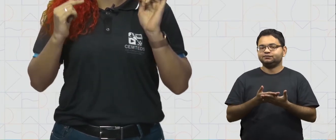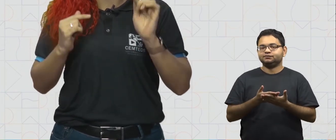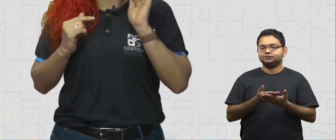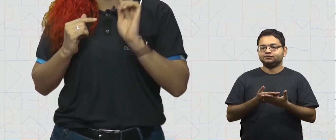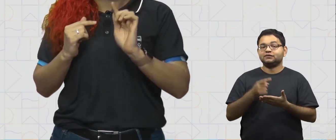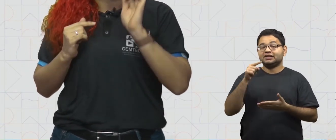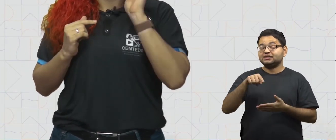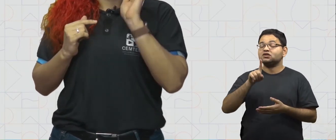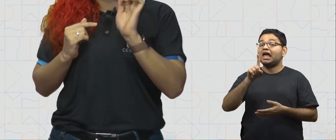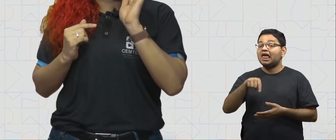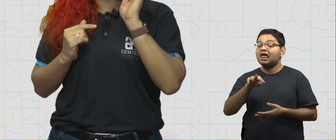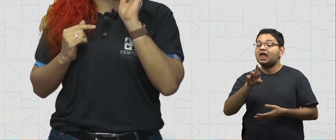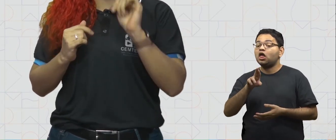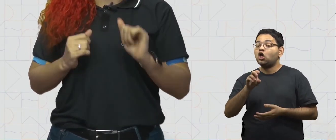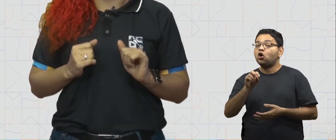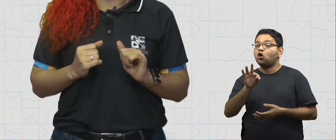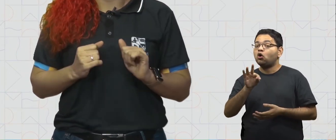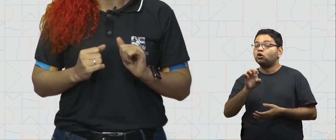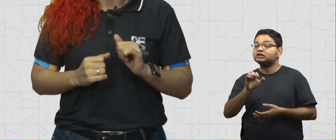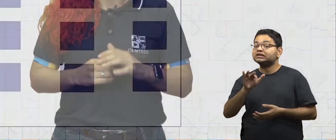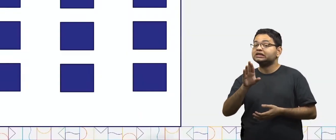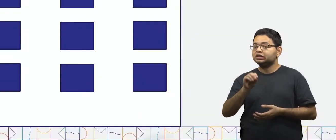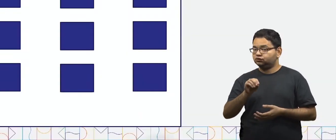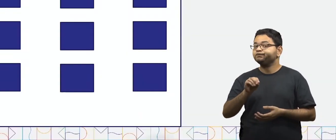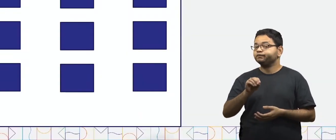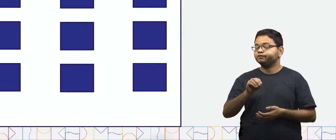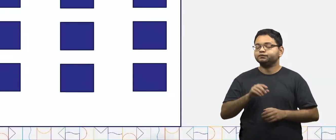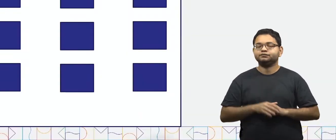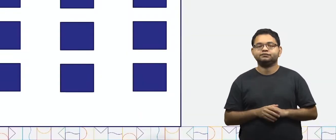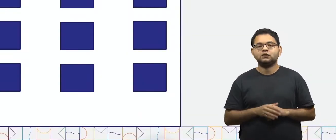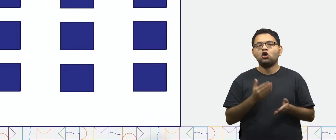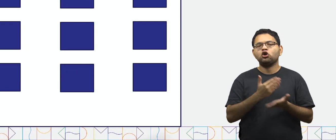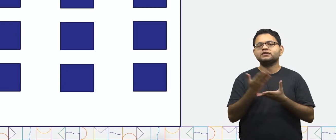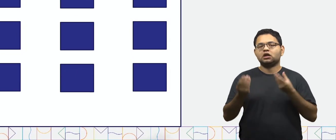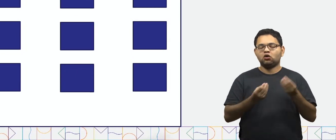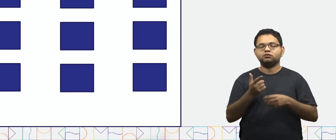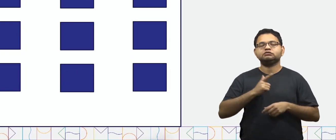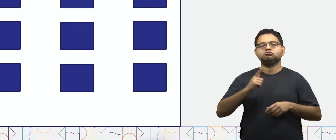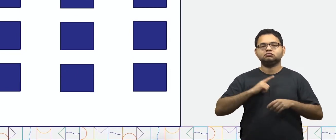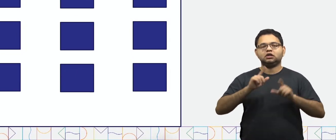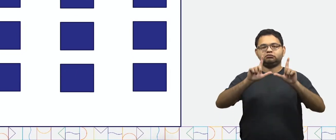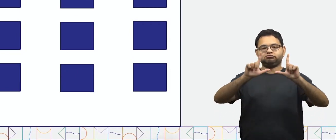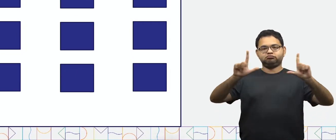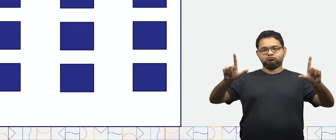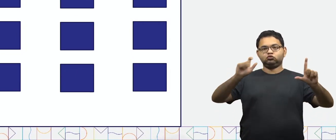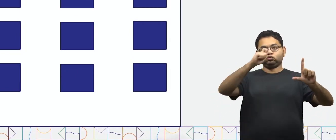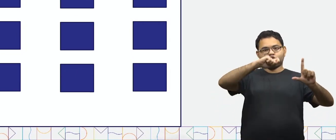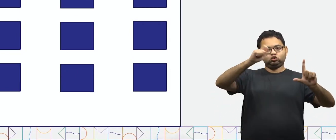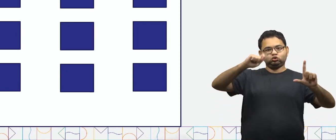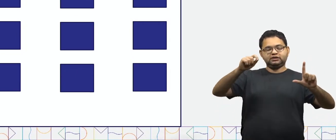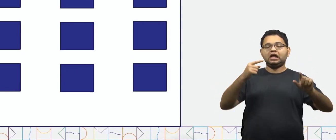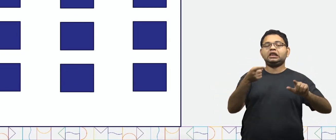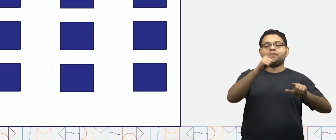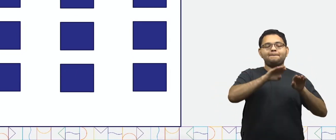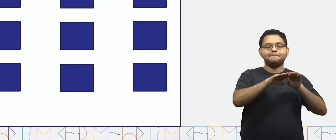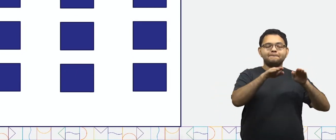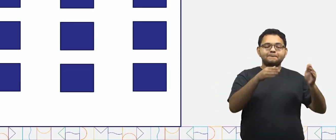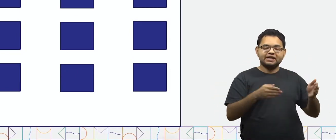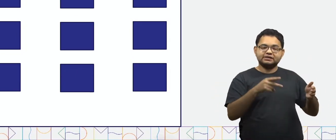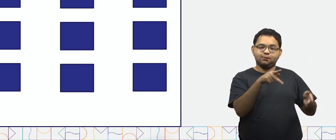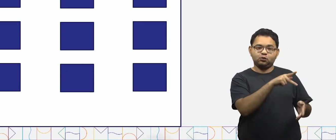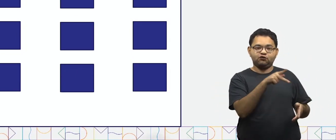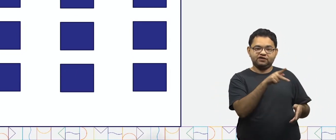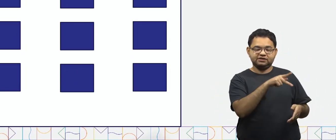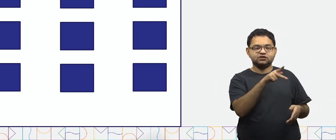chamamos de roteiro. Vamos começar aqui pelo quadro, depois pela mesa do